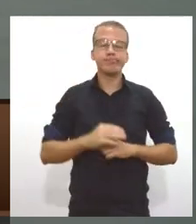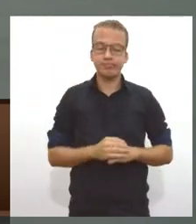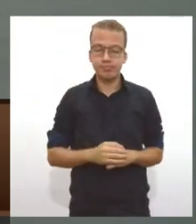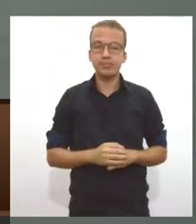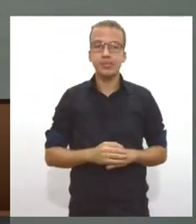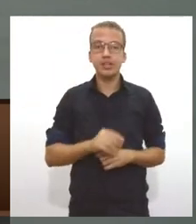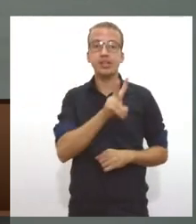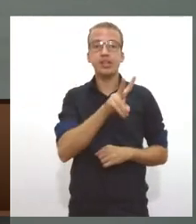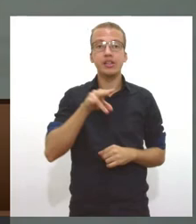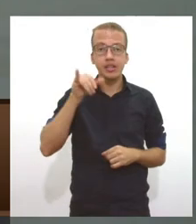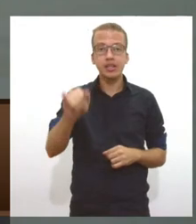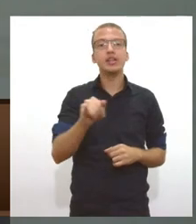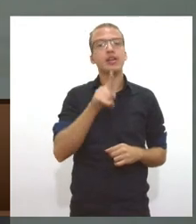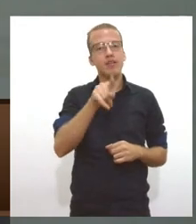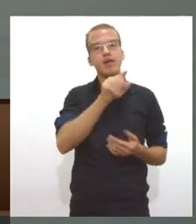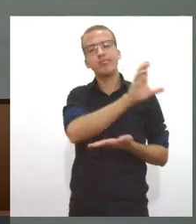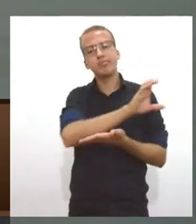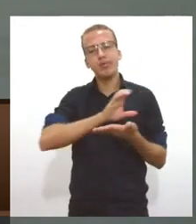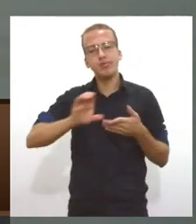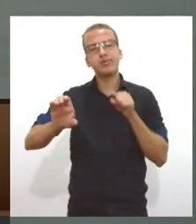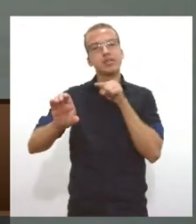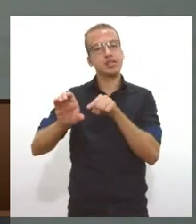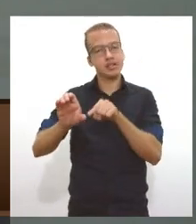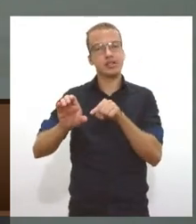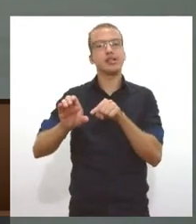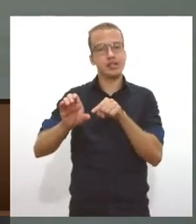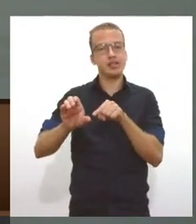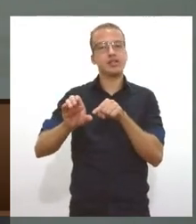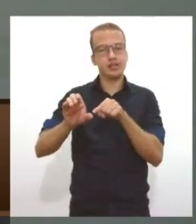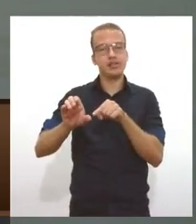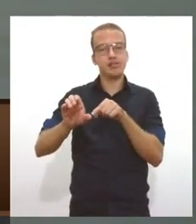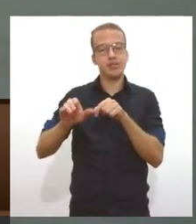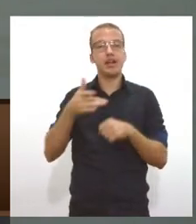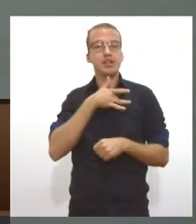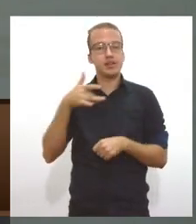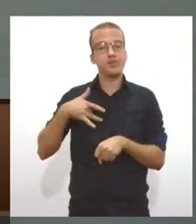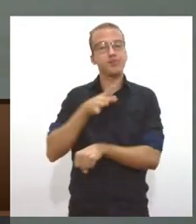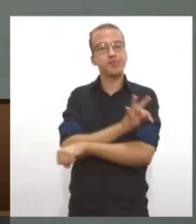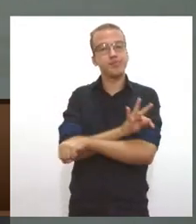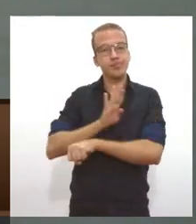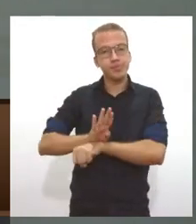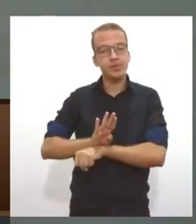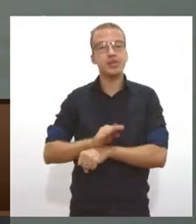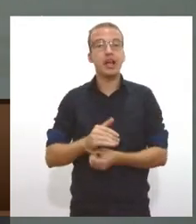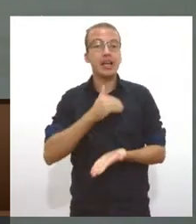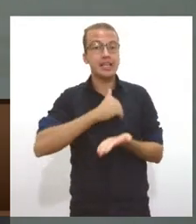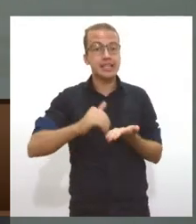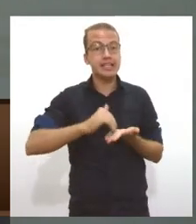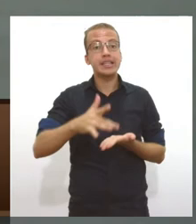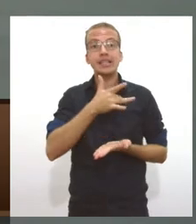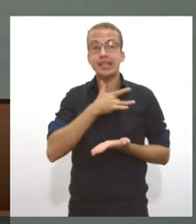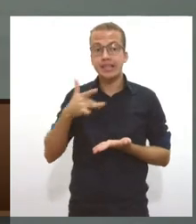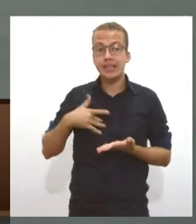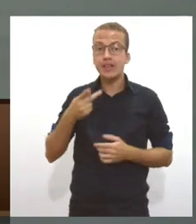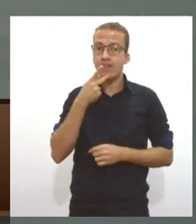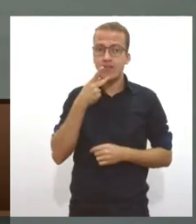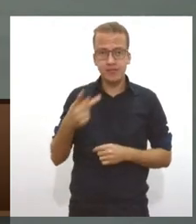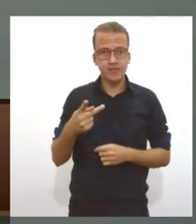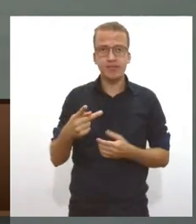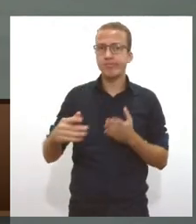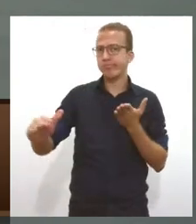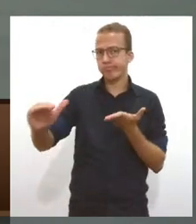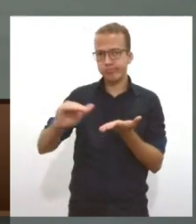favor do Fundo da Saúde do Município. A Secretária de Saúde do Estado informou que ainda não teve acesso ao conteúdo da